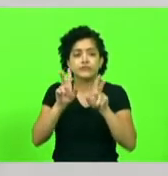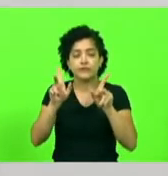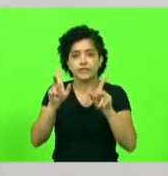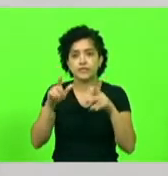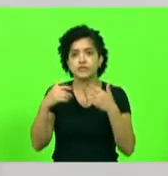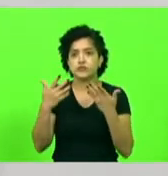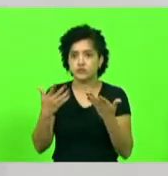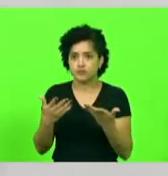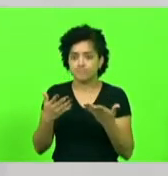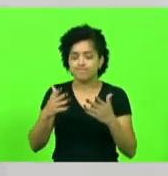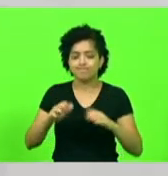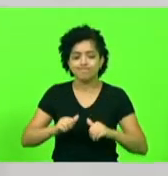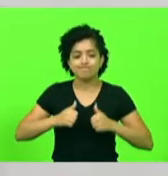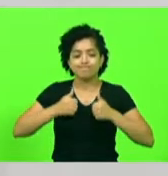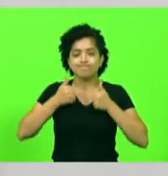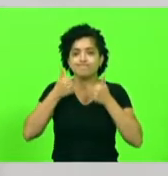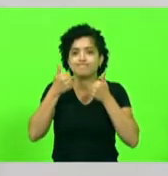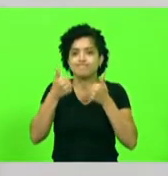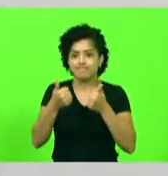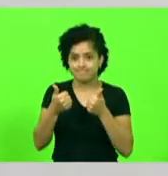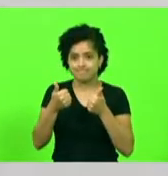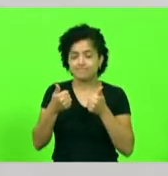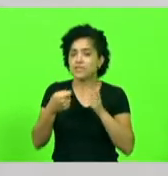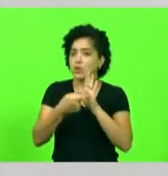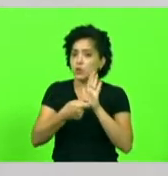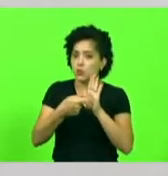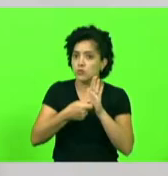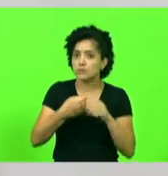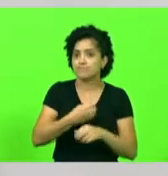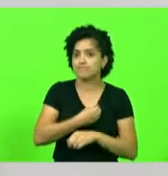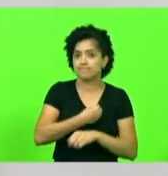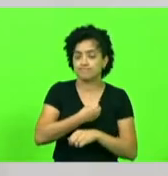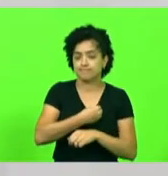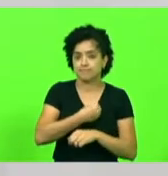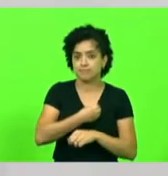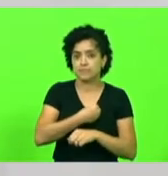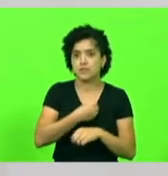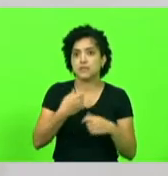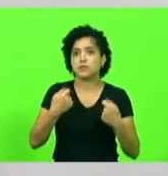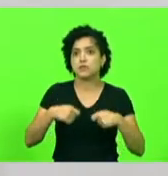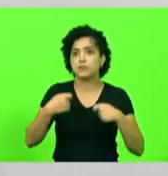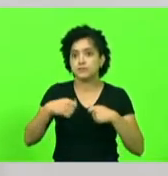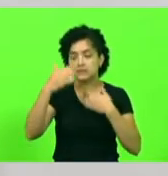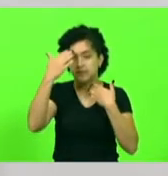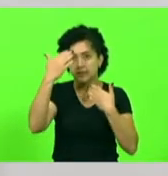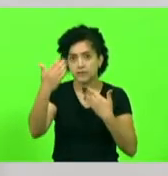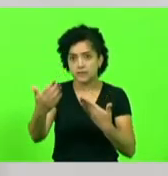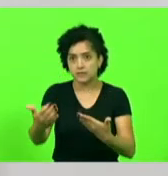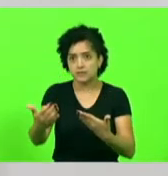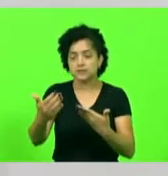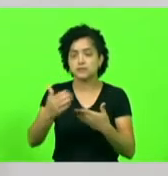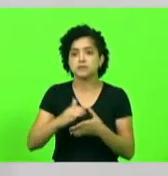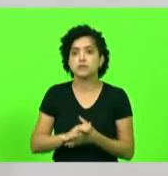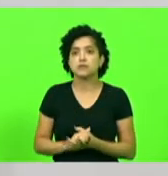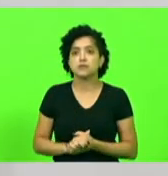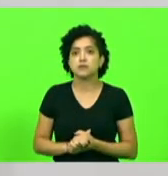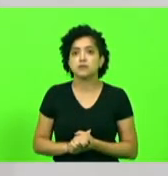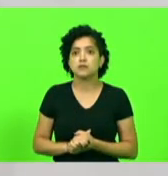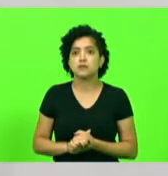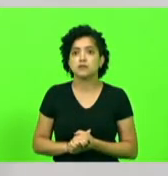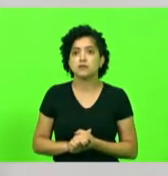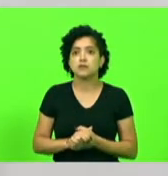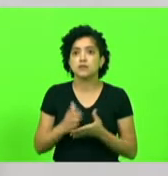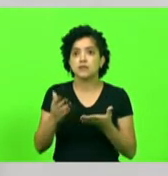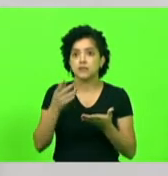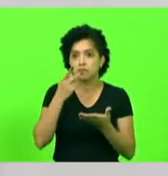Colocava a gente para cima na luta pela vida. Então, eu tenho que fazer esse agradecimento aqui e dizer